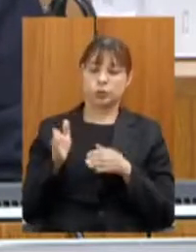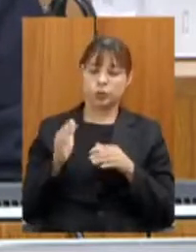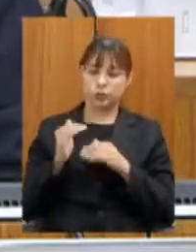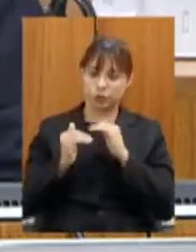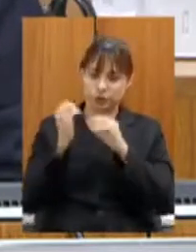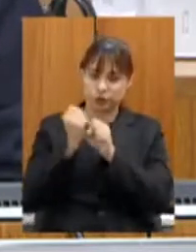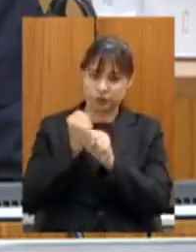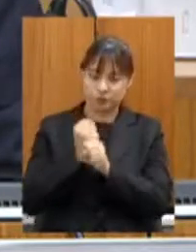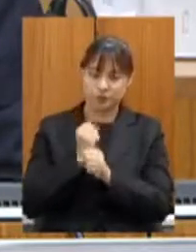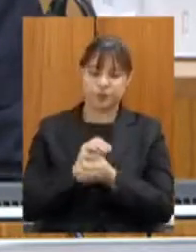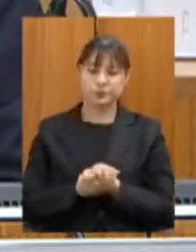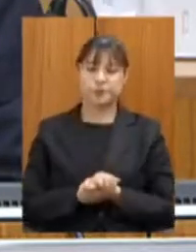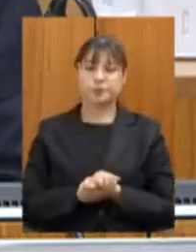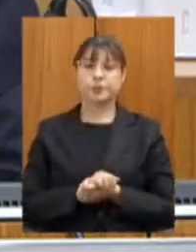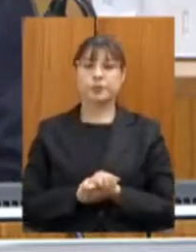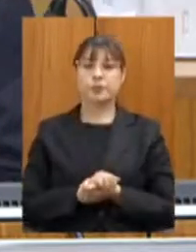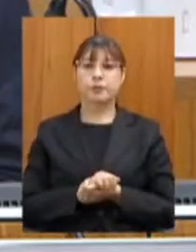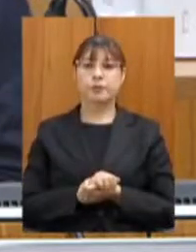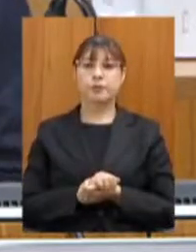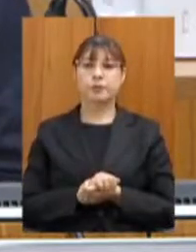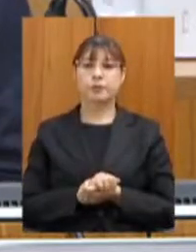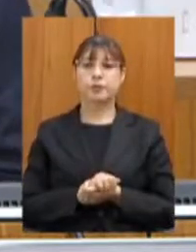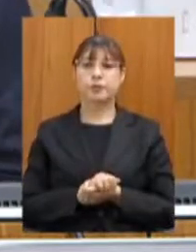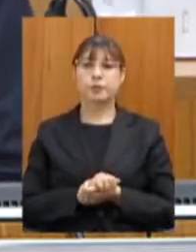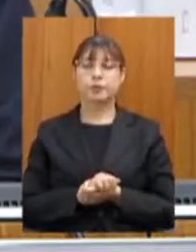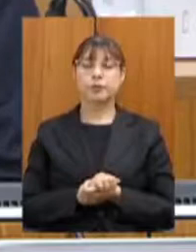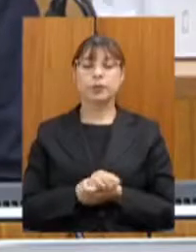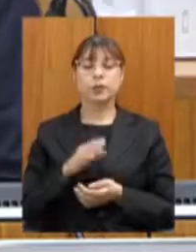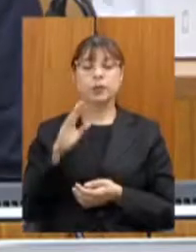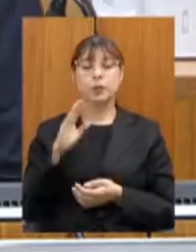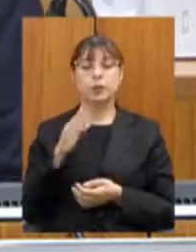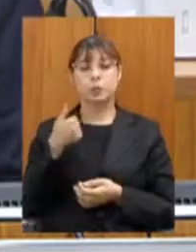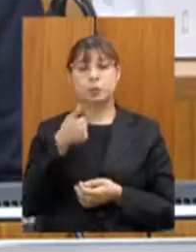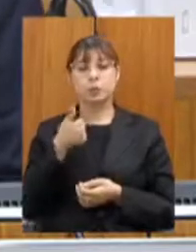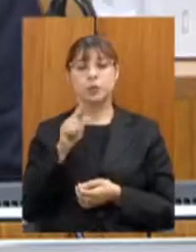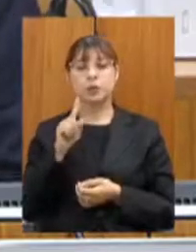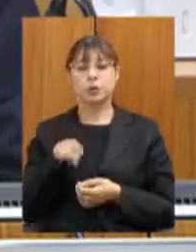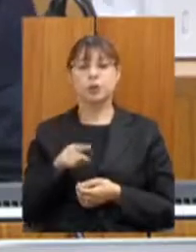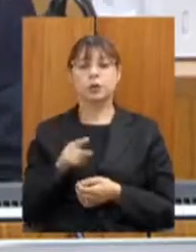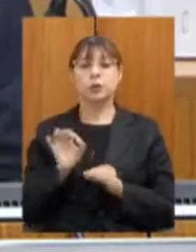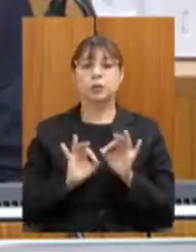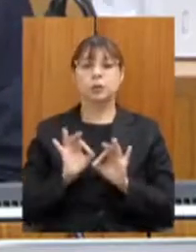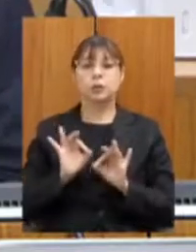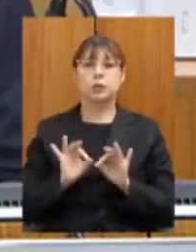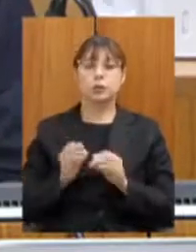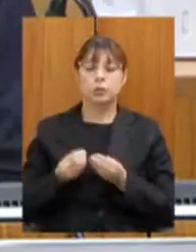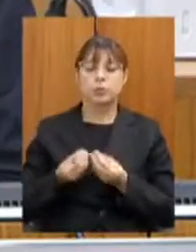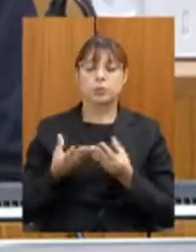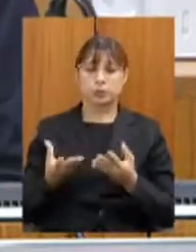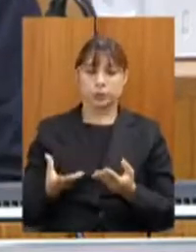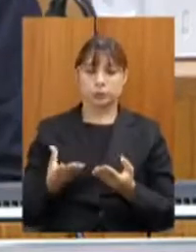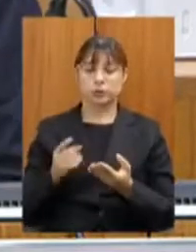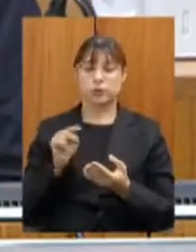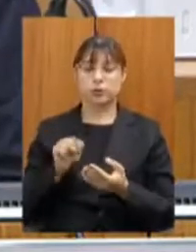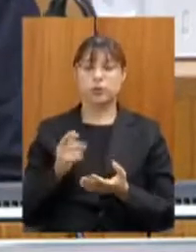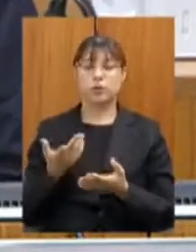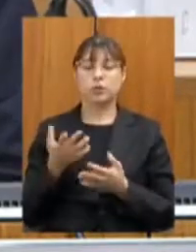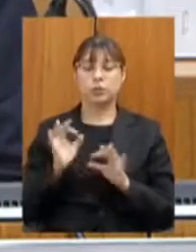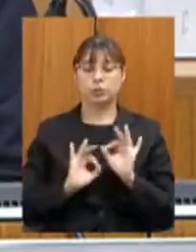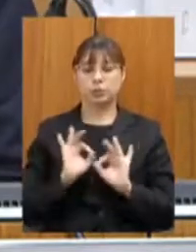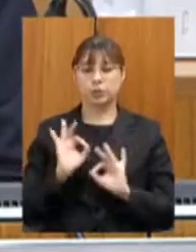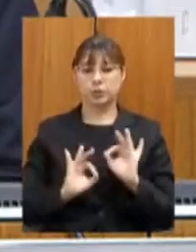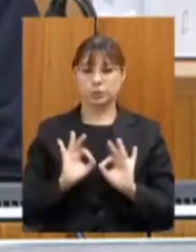inicialmente, queria chamar a atenção para o nosso programa de concessões. Esse é um programa, hoje,